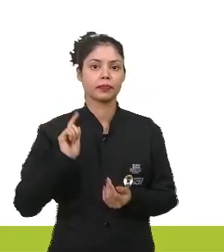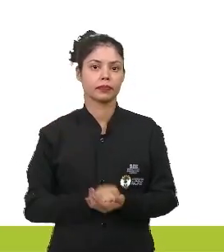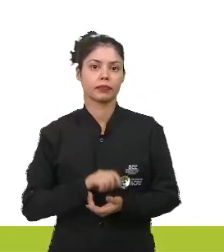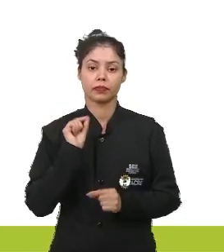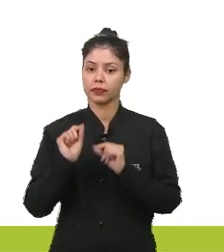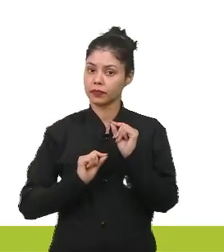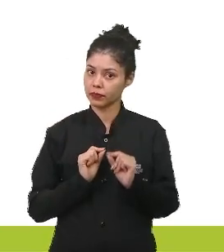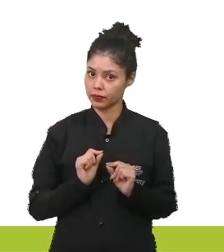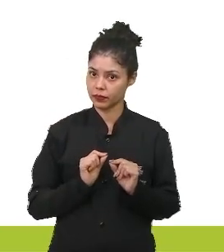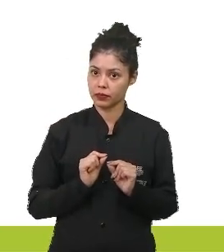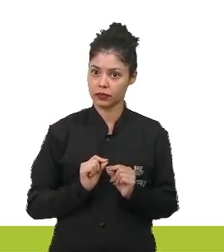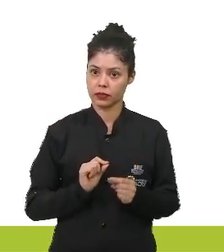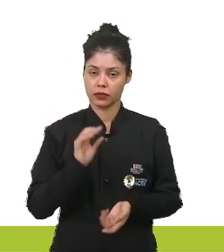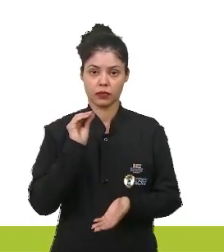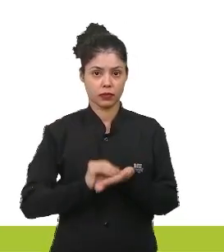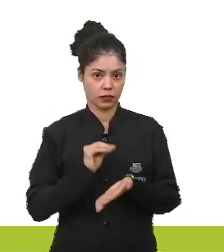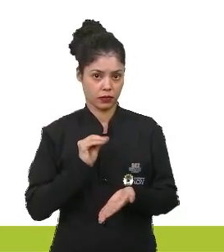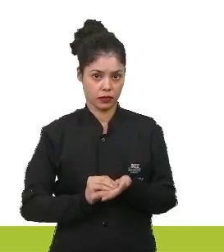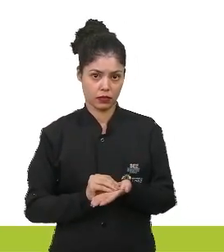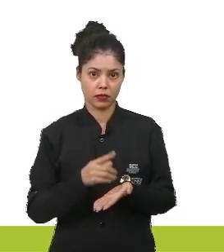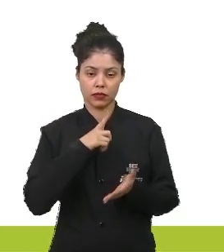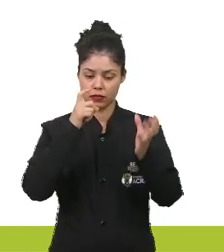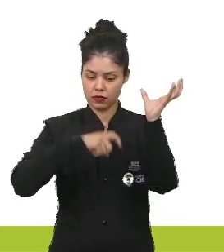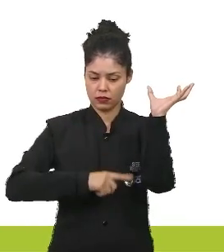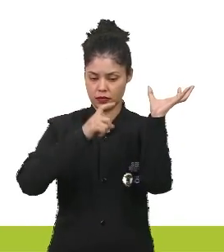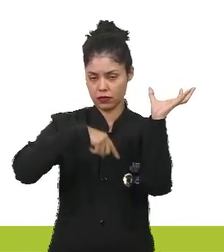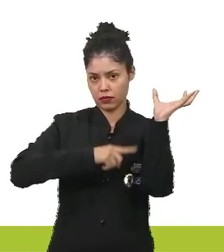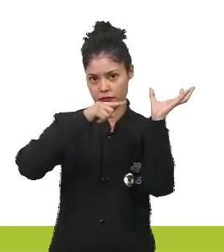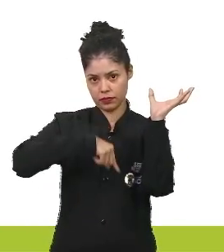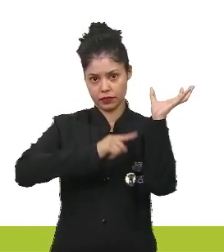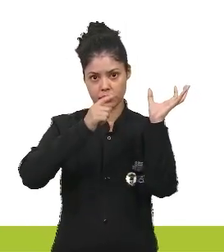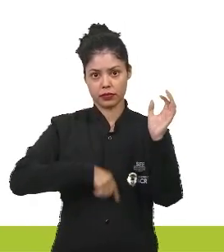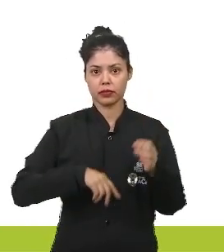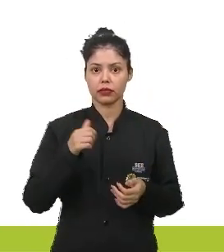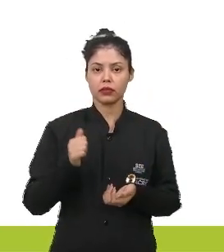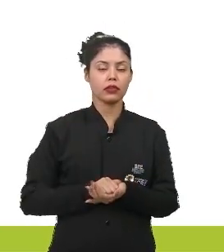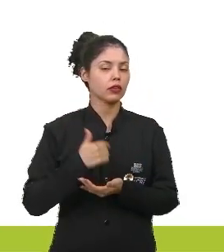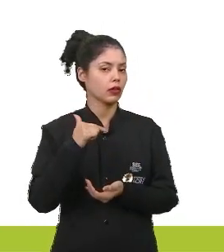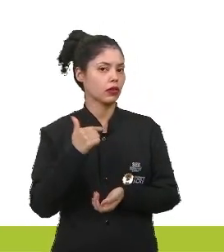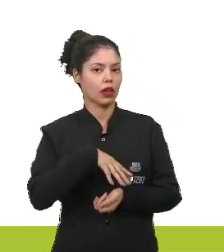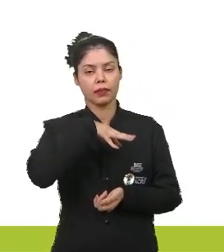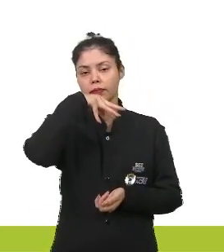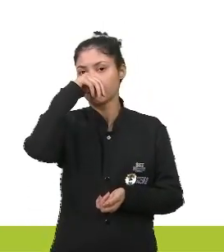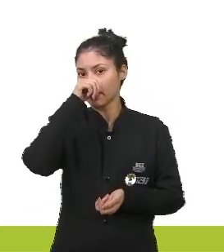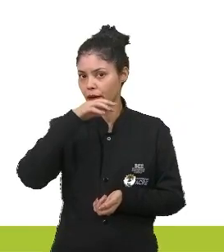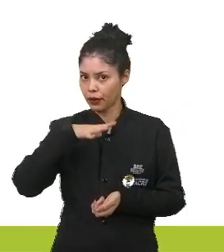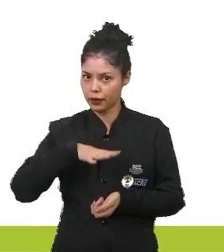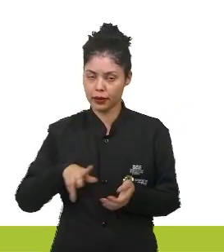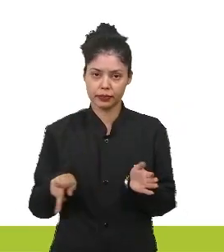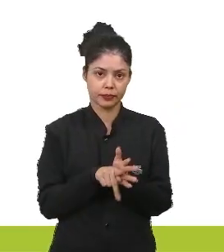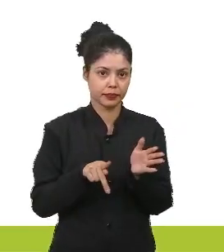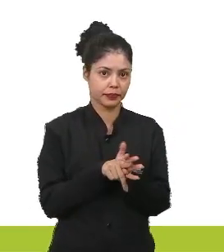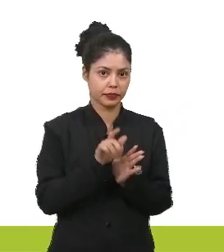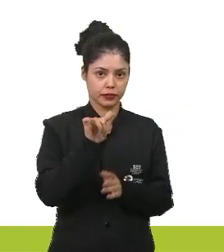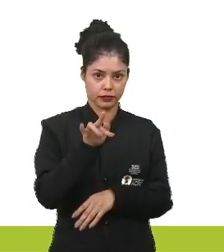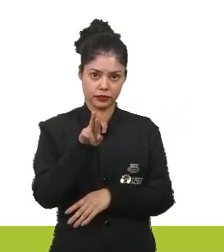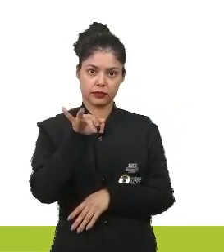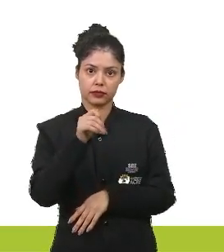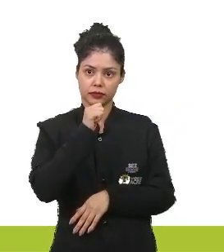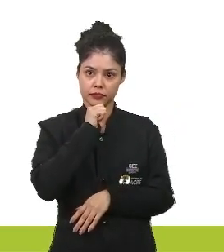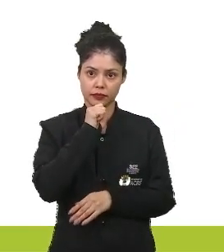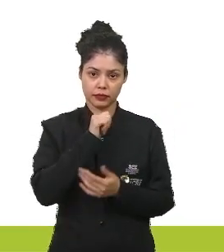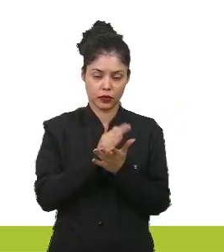o que sobra dessa fotossíntese, menos a respiração. Então, a produtividade primária líquida é o